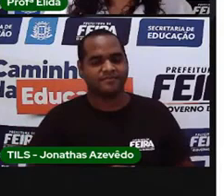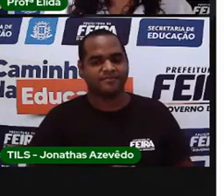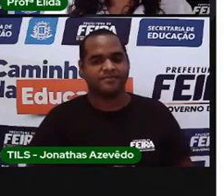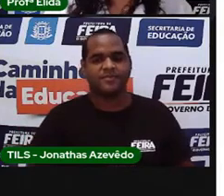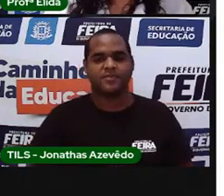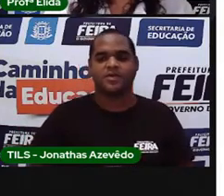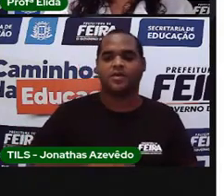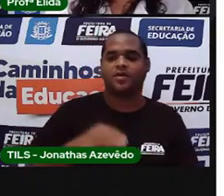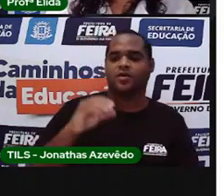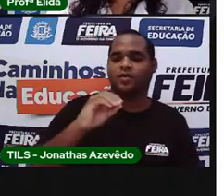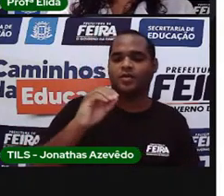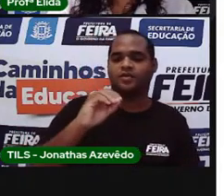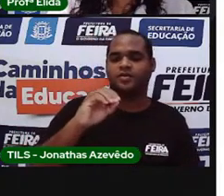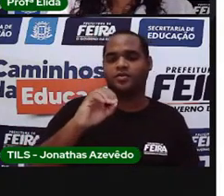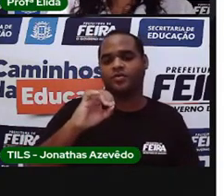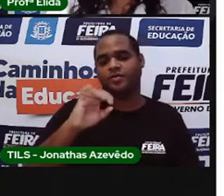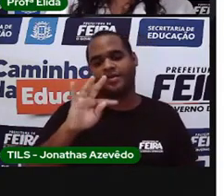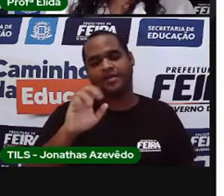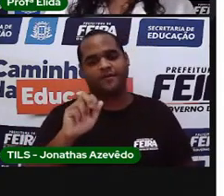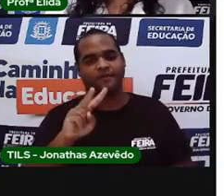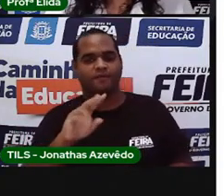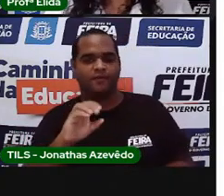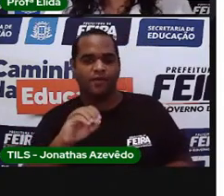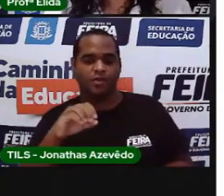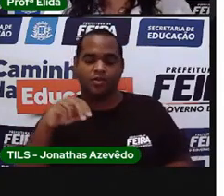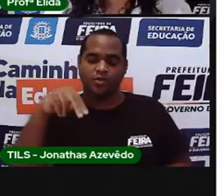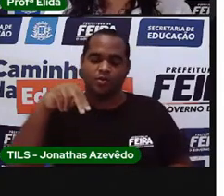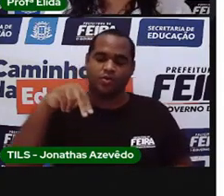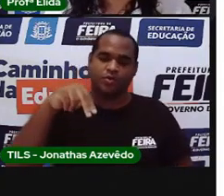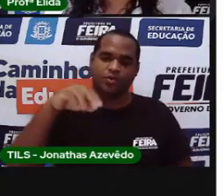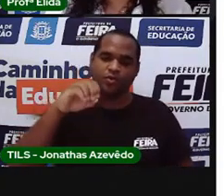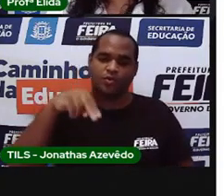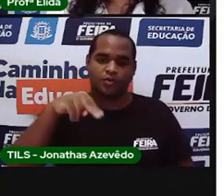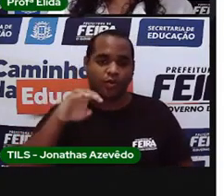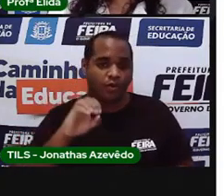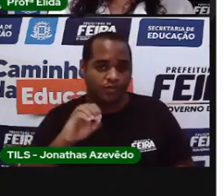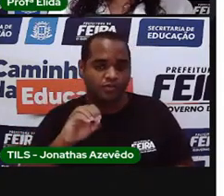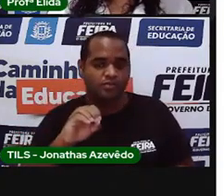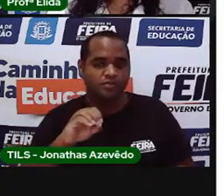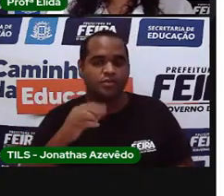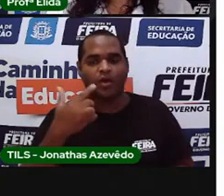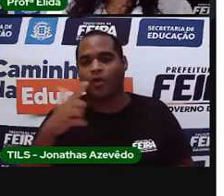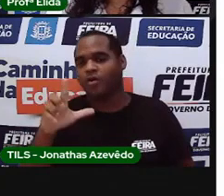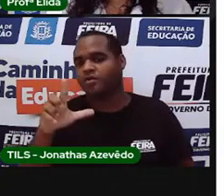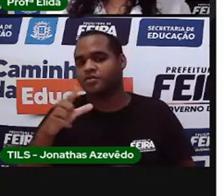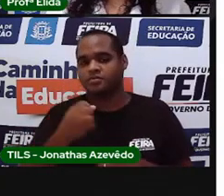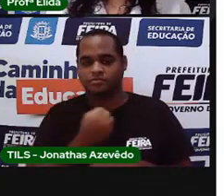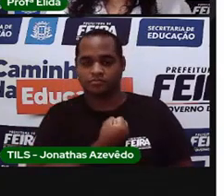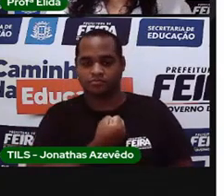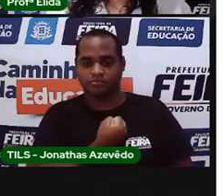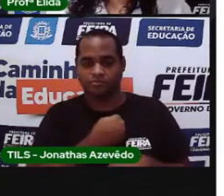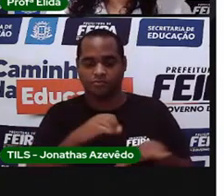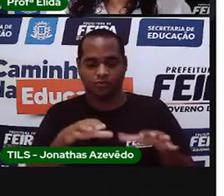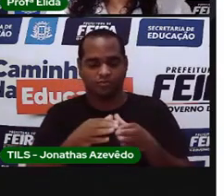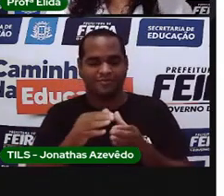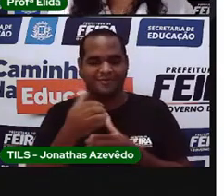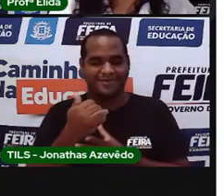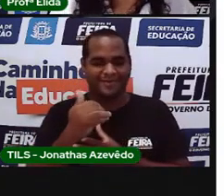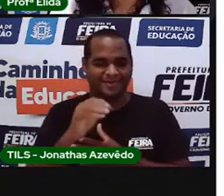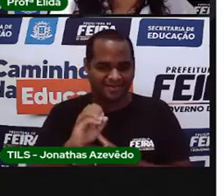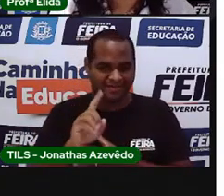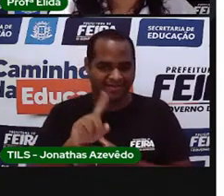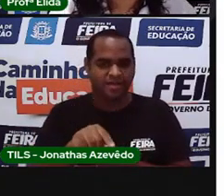Oitavo. Nono. E depois do nono, o primeiro grupo de dez